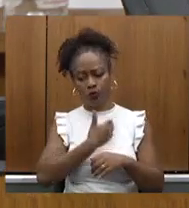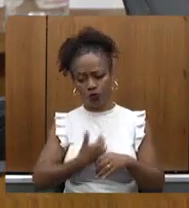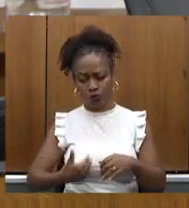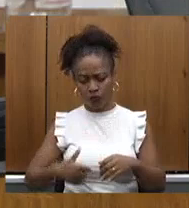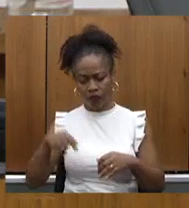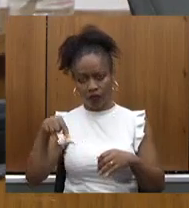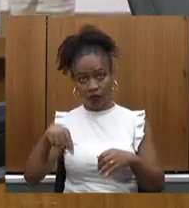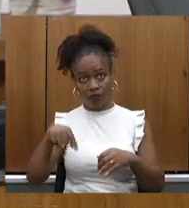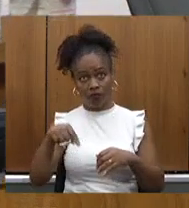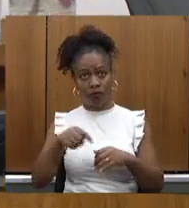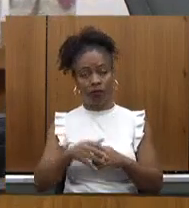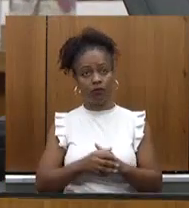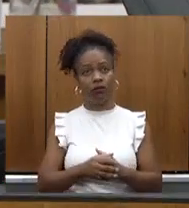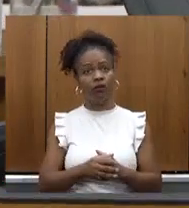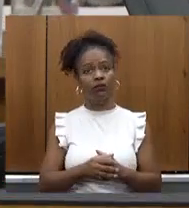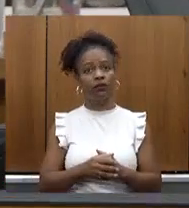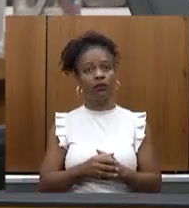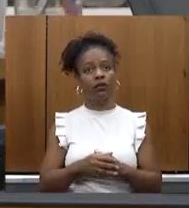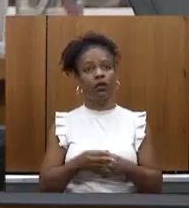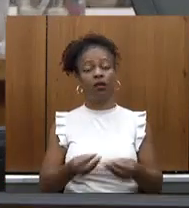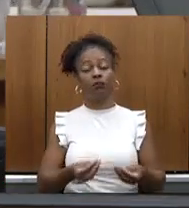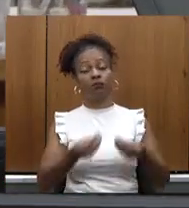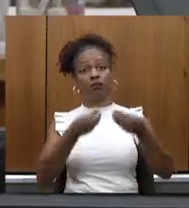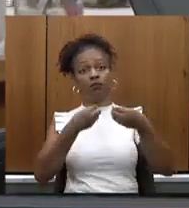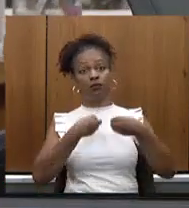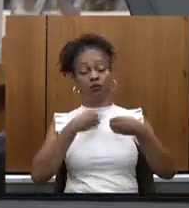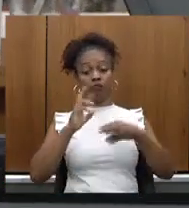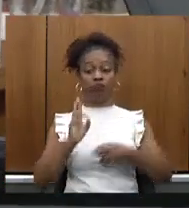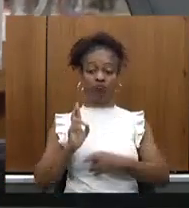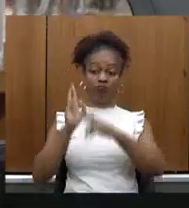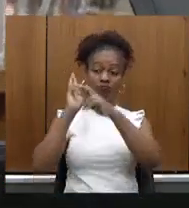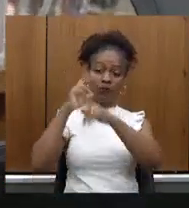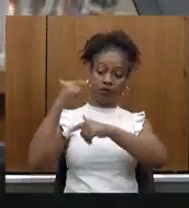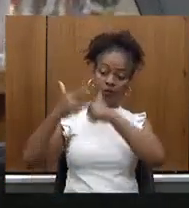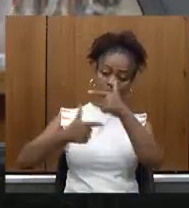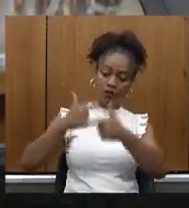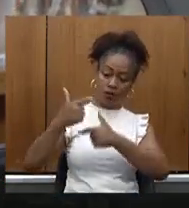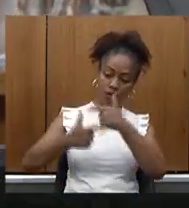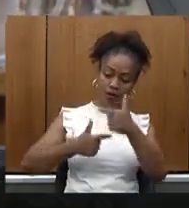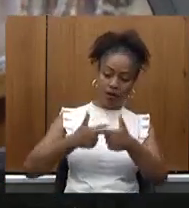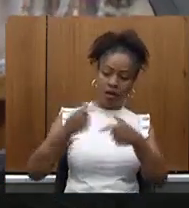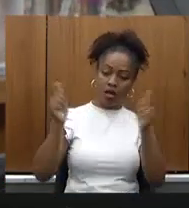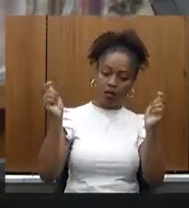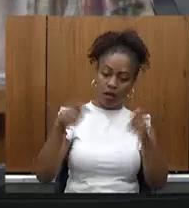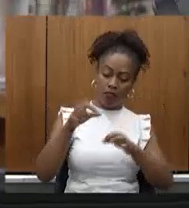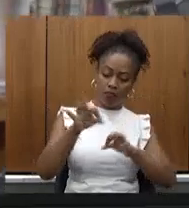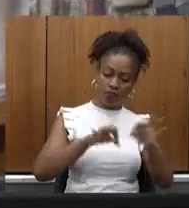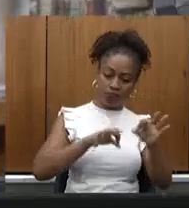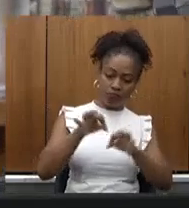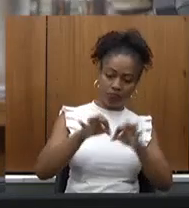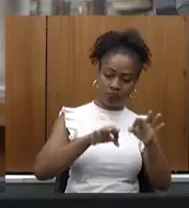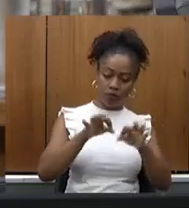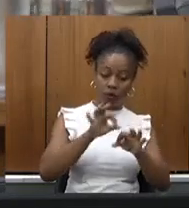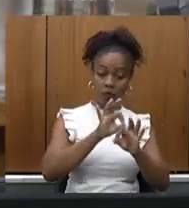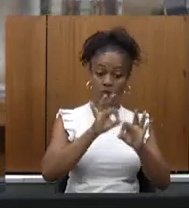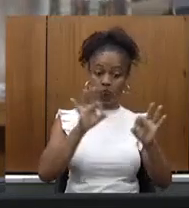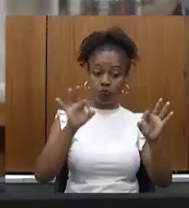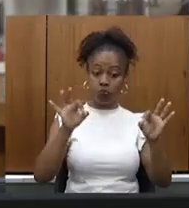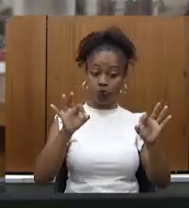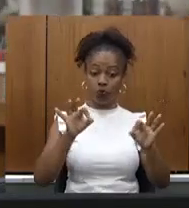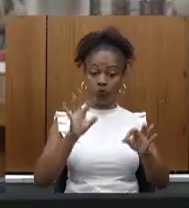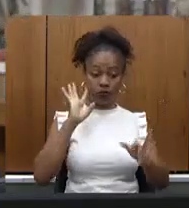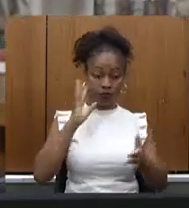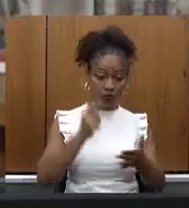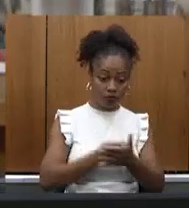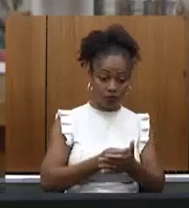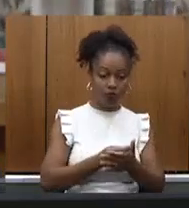autonomia de trabalhar, de poder criar boas políticas. O governador me exige a fazer o que é certo, me